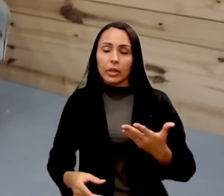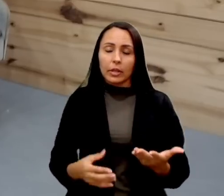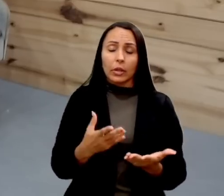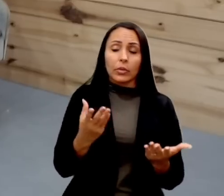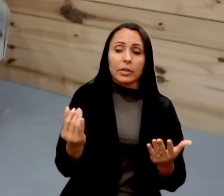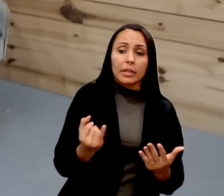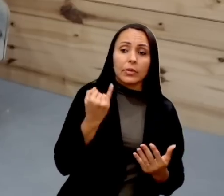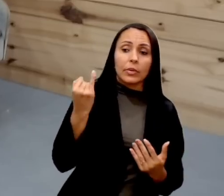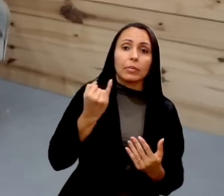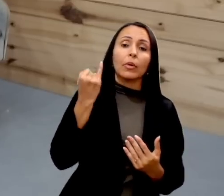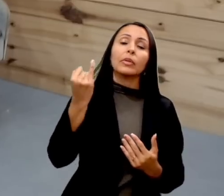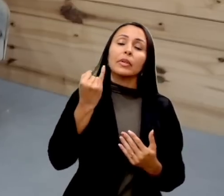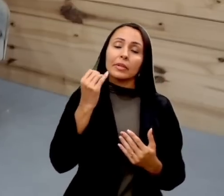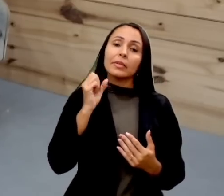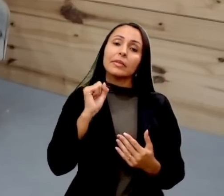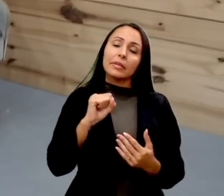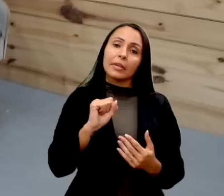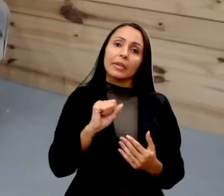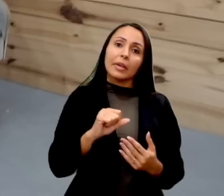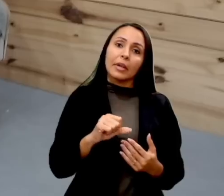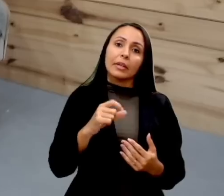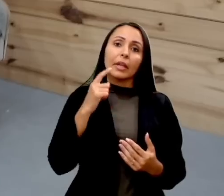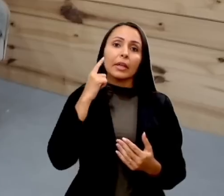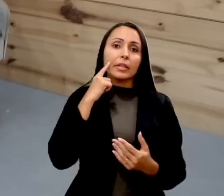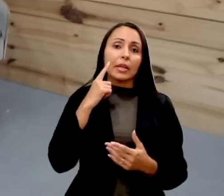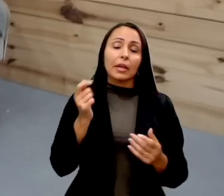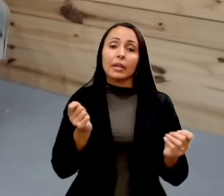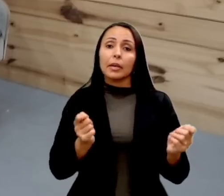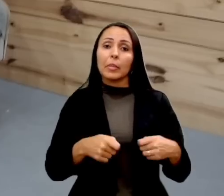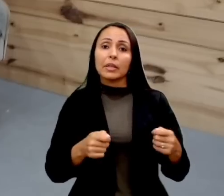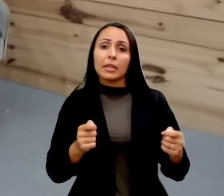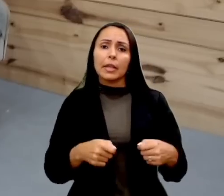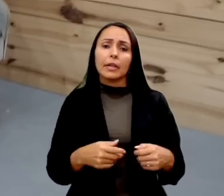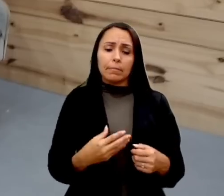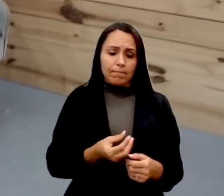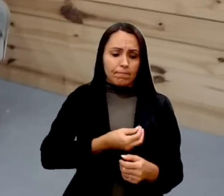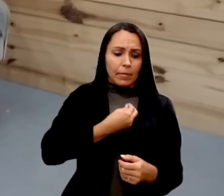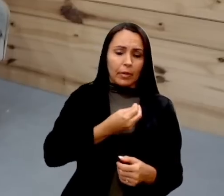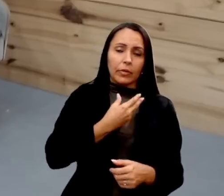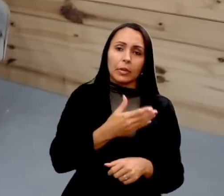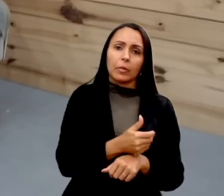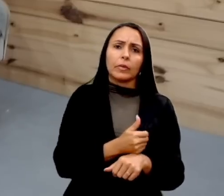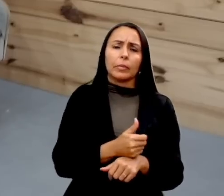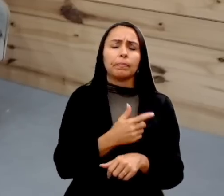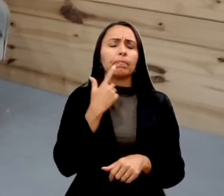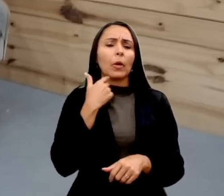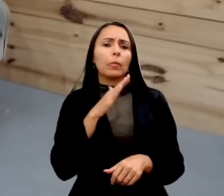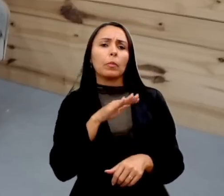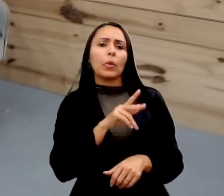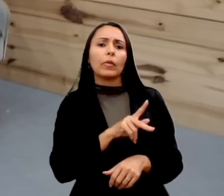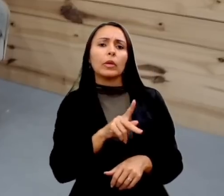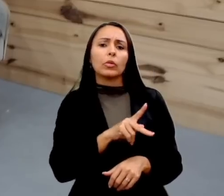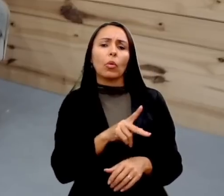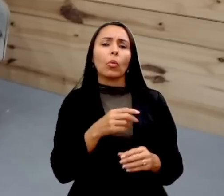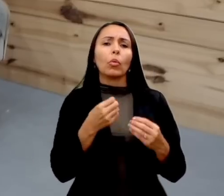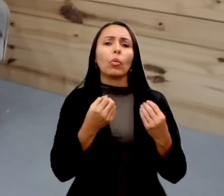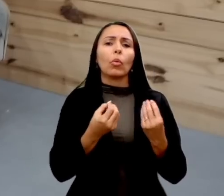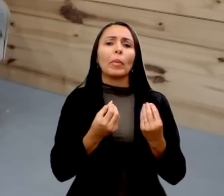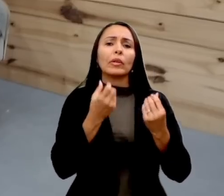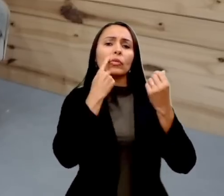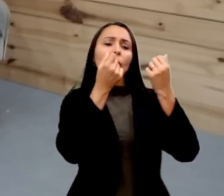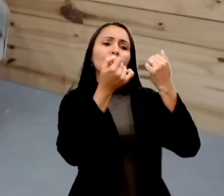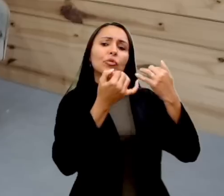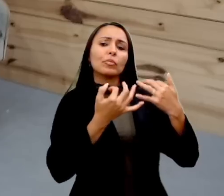muito importantes da nossa extensa passagem pela vida profissional. Me diga, professor, como é que o senhor pode descrever